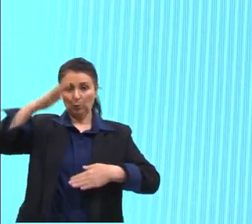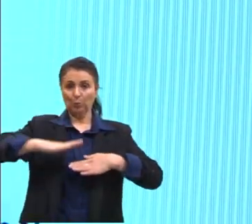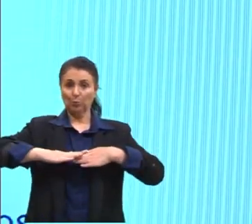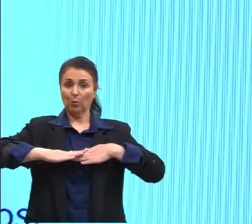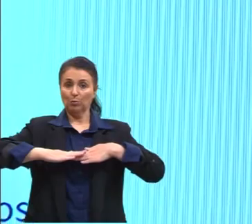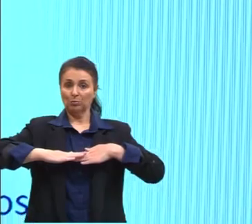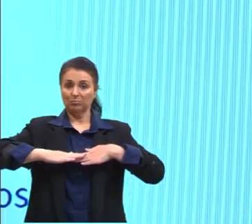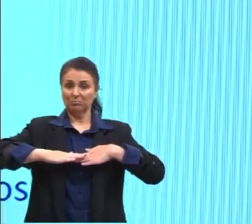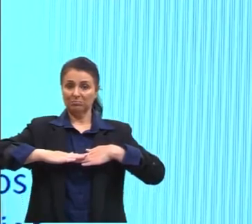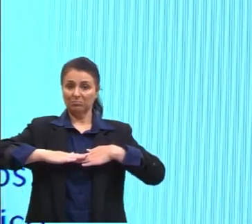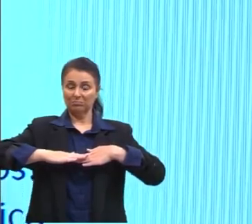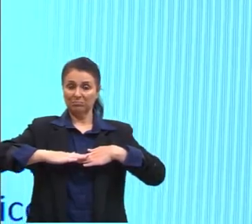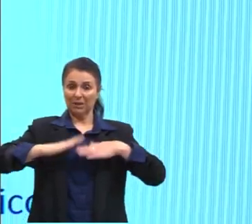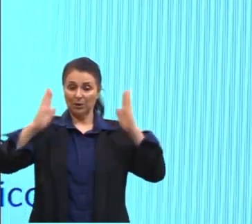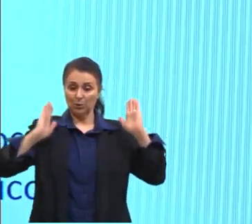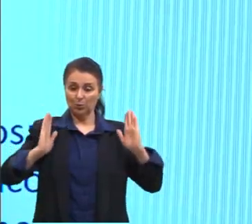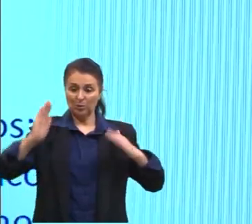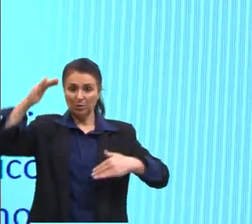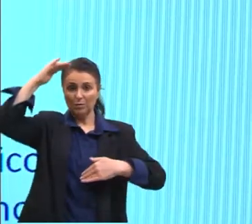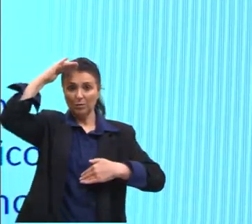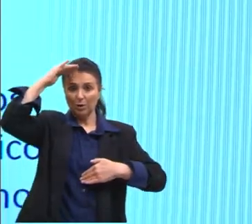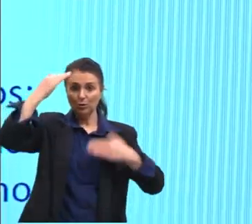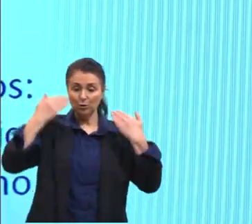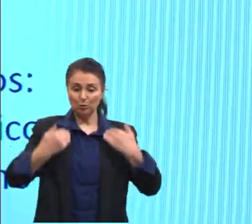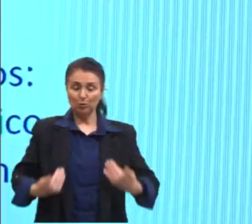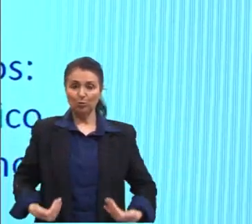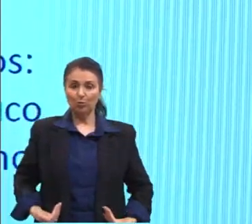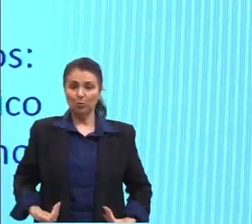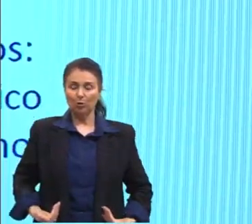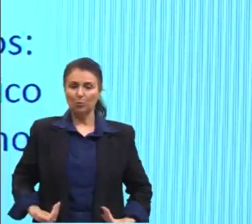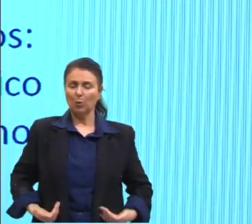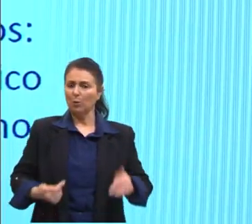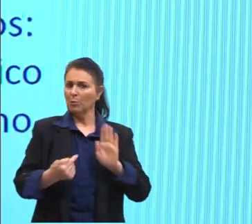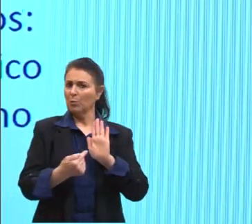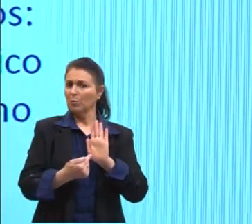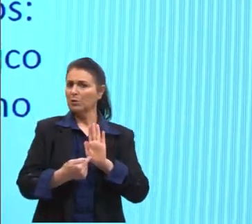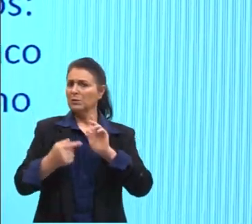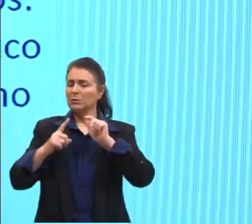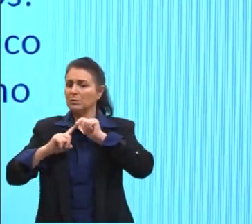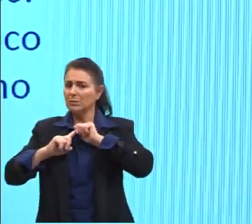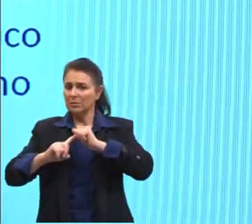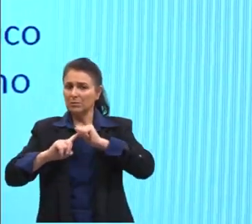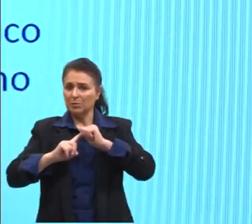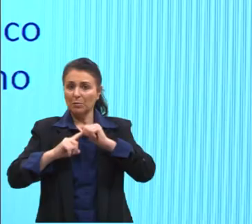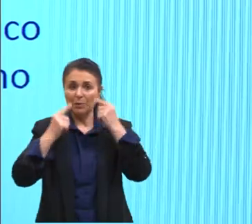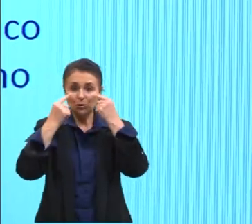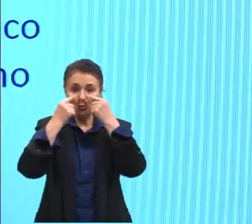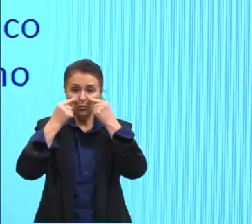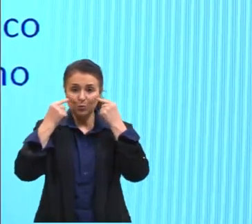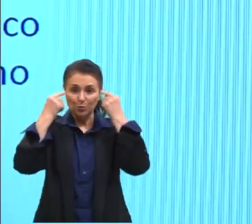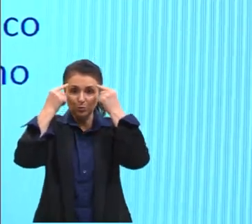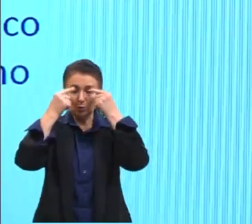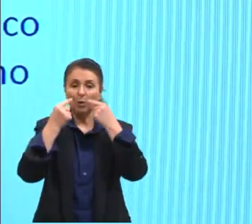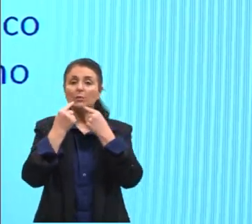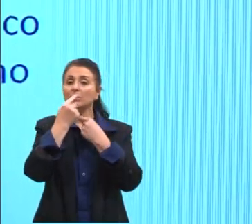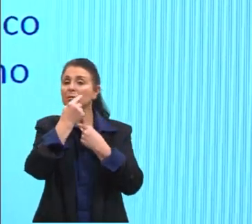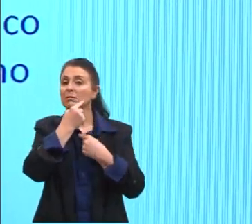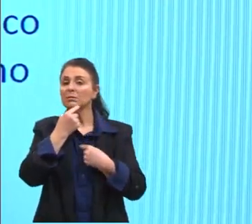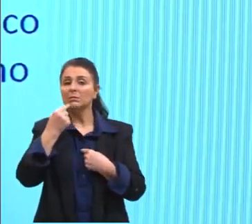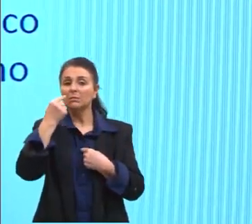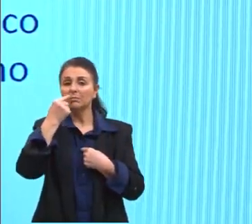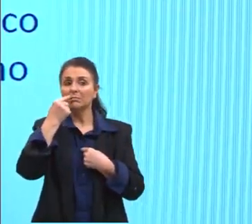esse recorte do corpo humano, dando ênfase principalmente aos olhos, à boca,